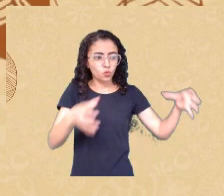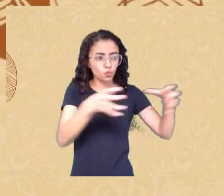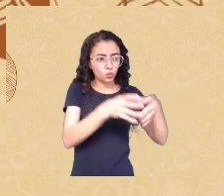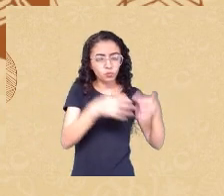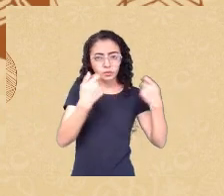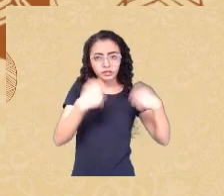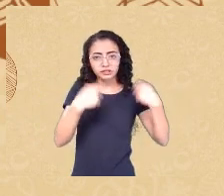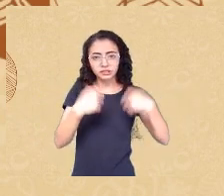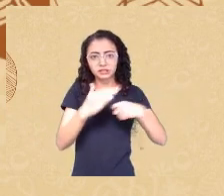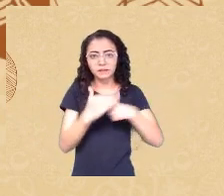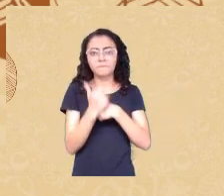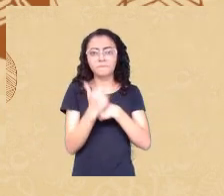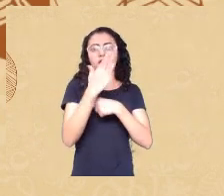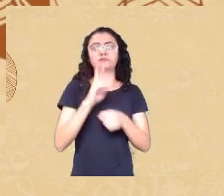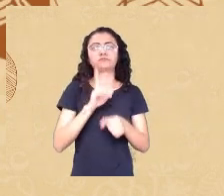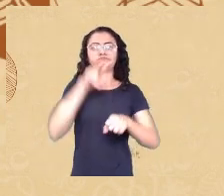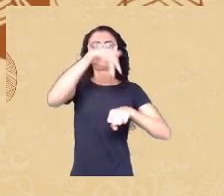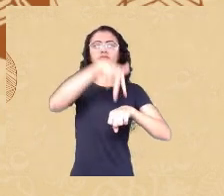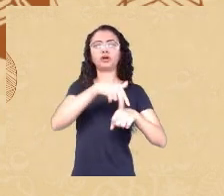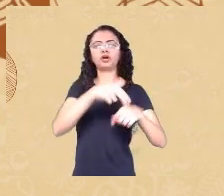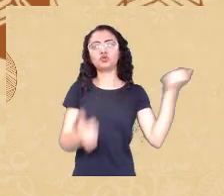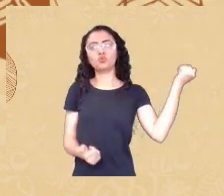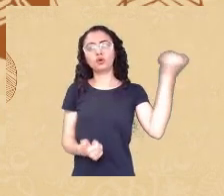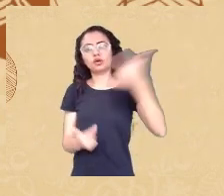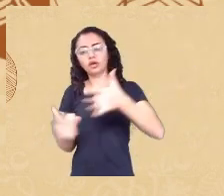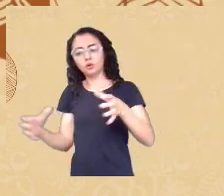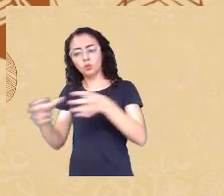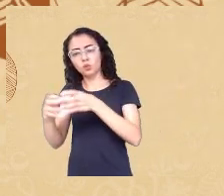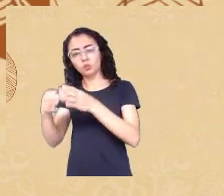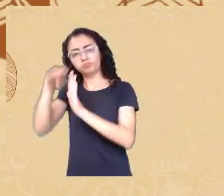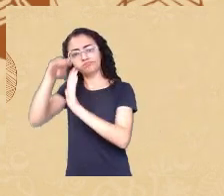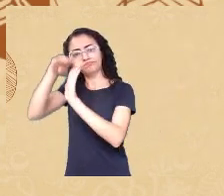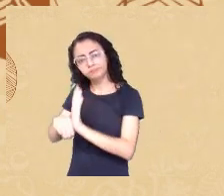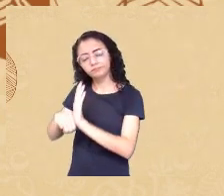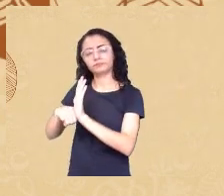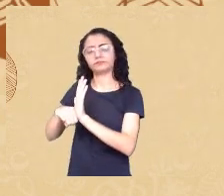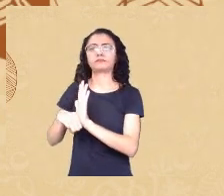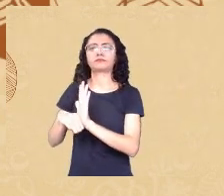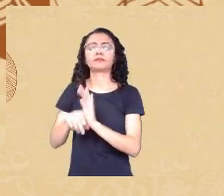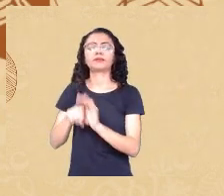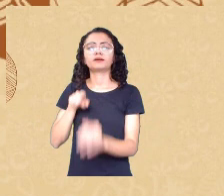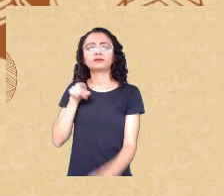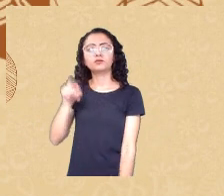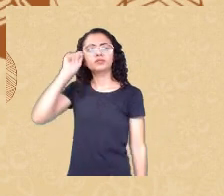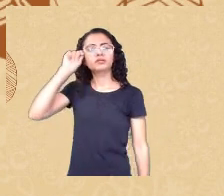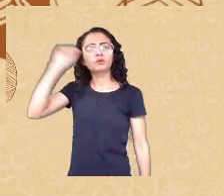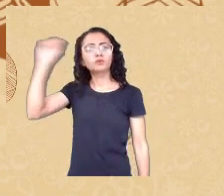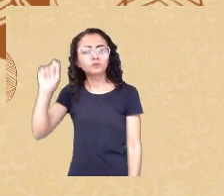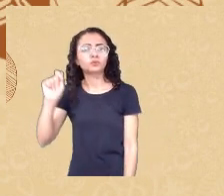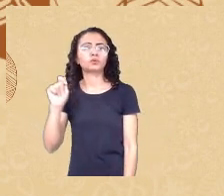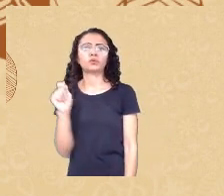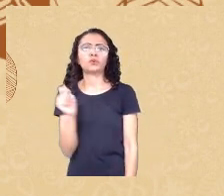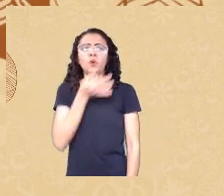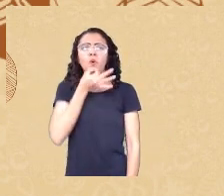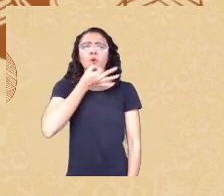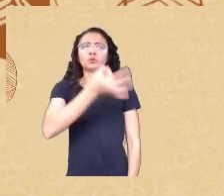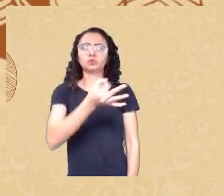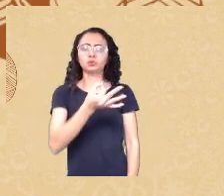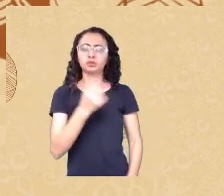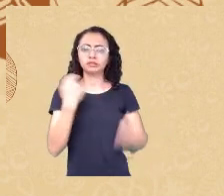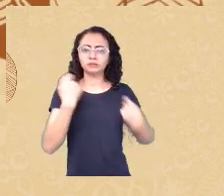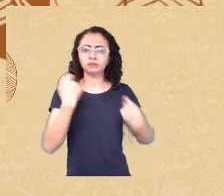chegou ao extremo de sugerir que nós deveríamos repopular o continente africano inteiro